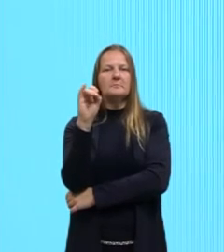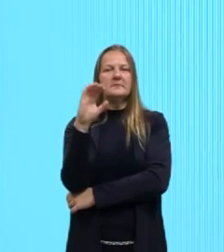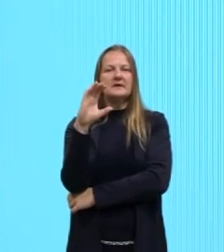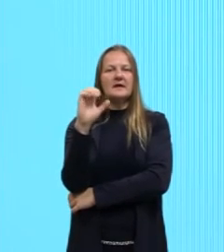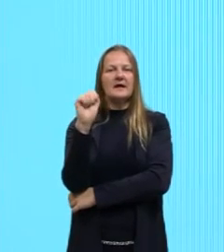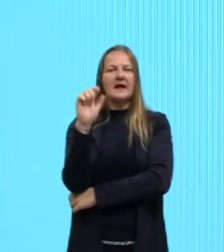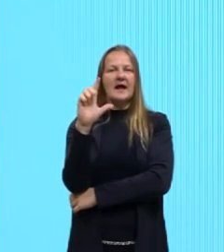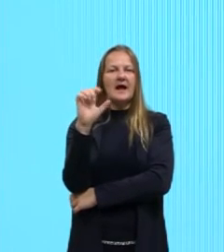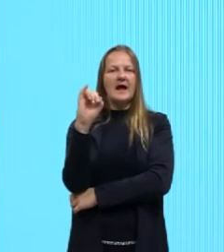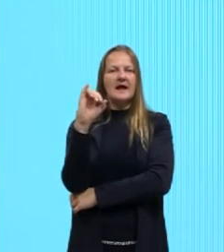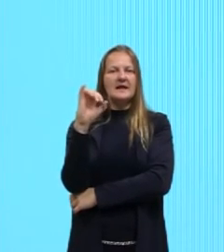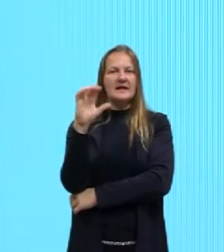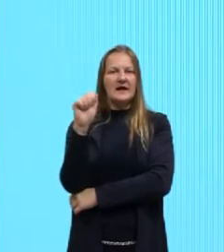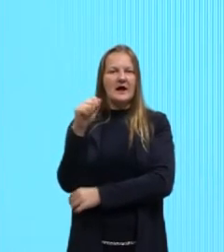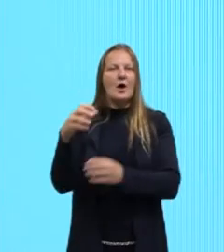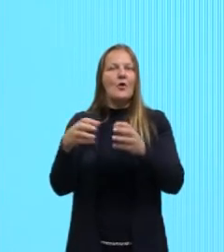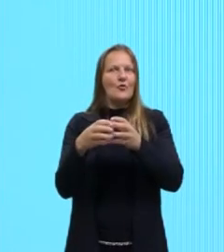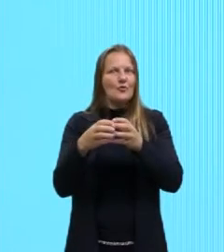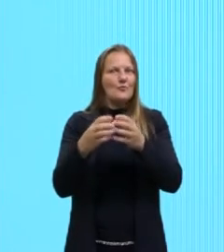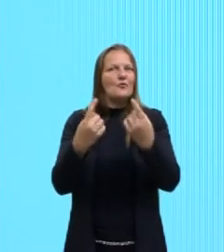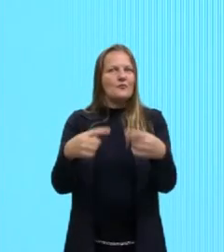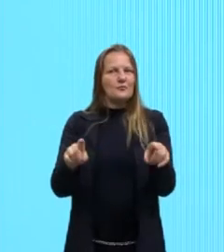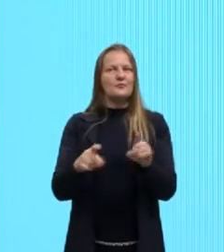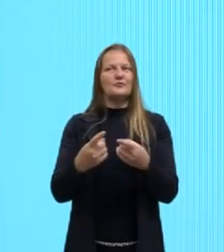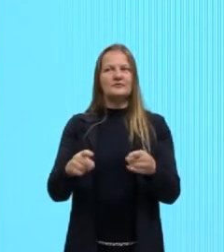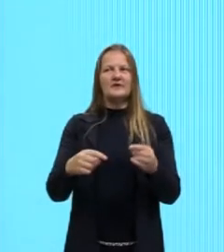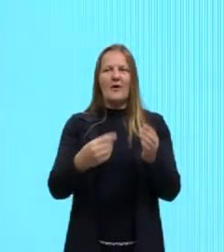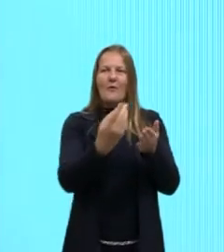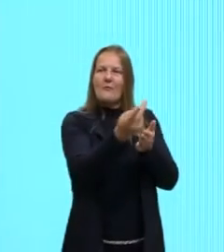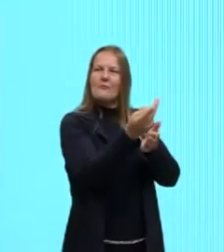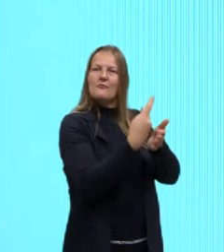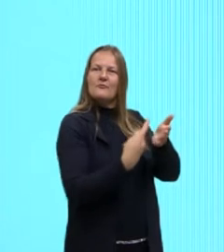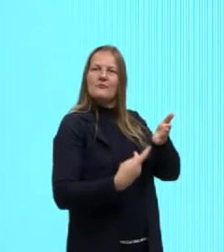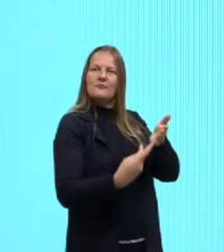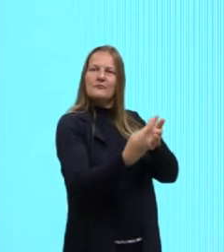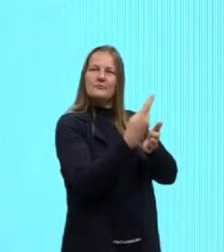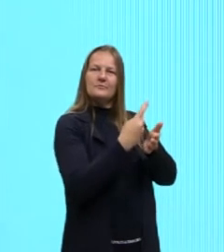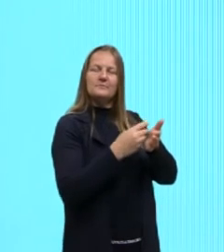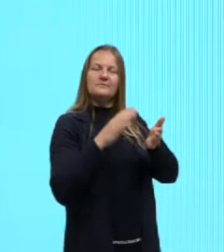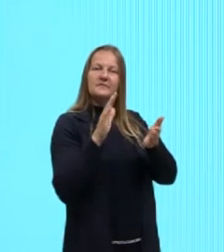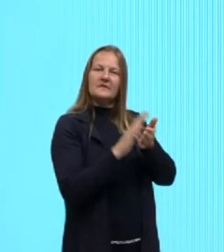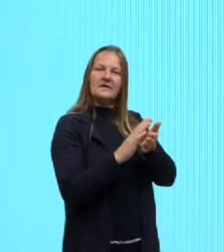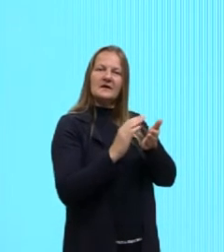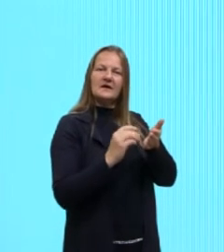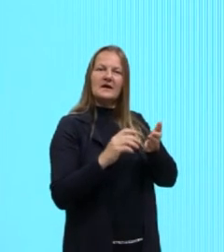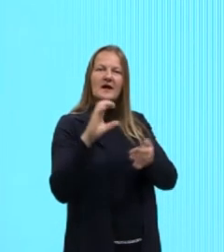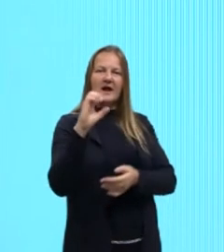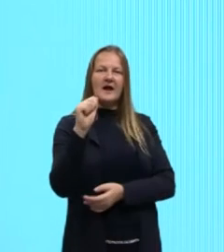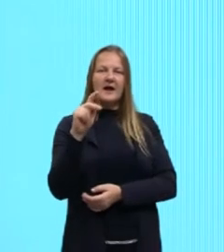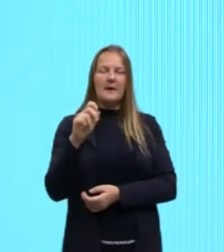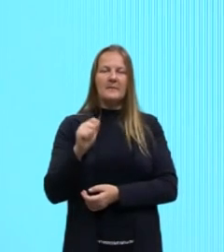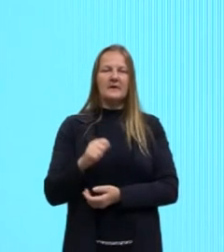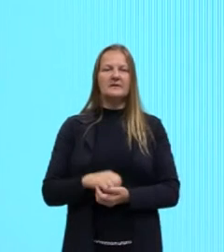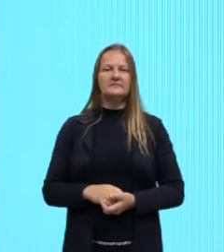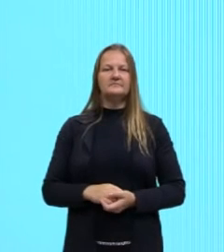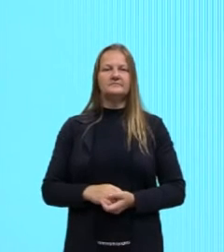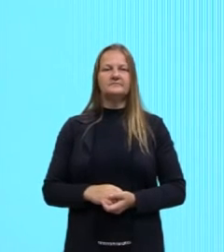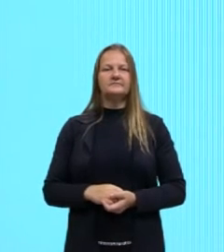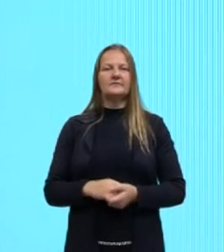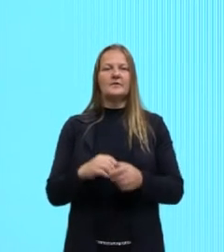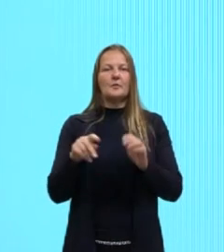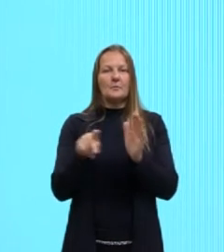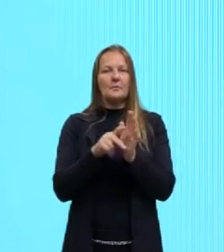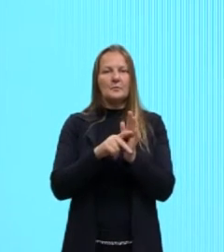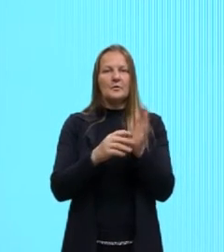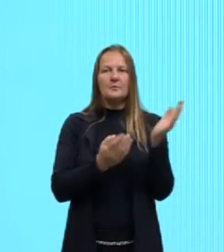aparece aqui com alguns artistas nessa capa e que foi uma influência de um artista tropicalista, né,